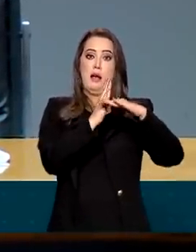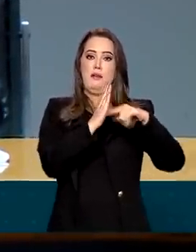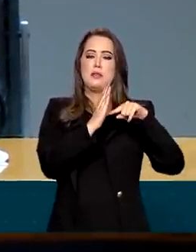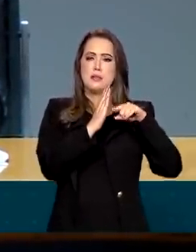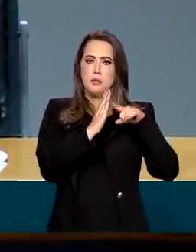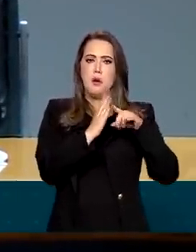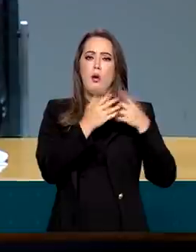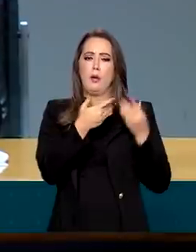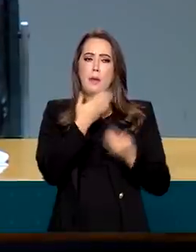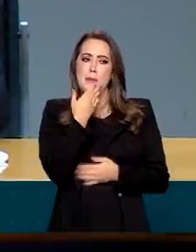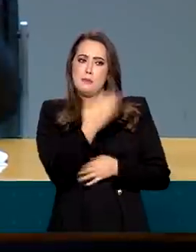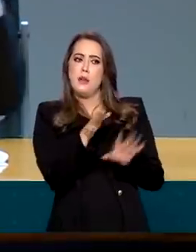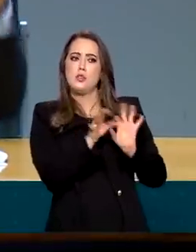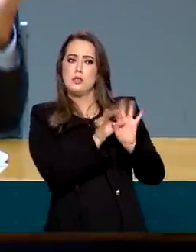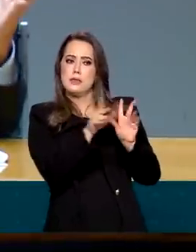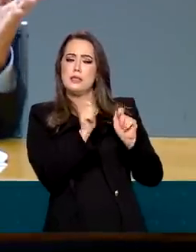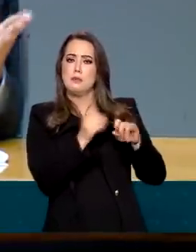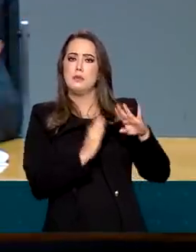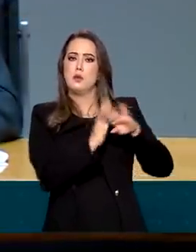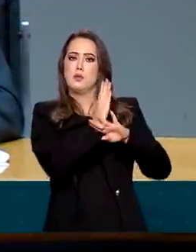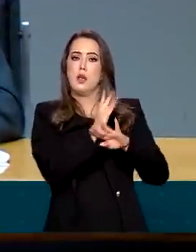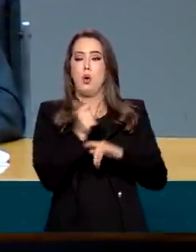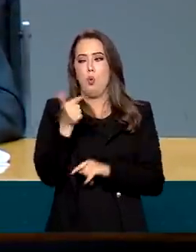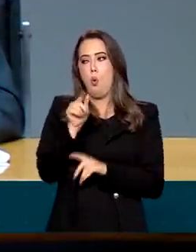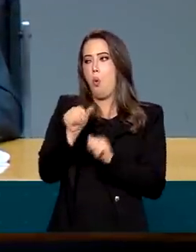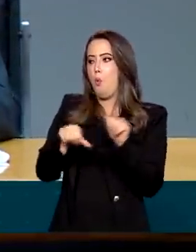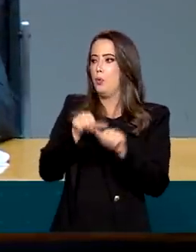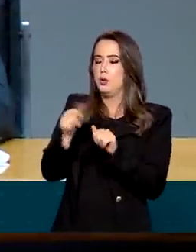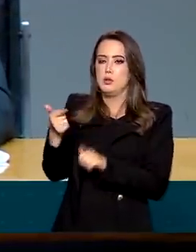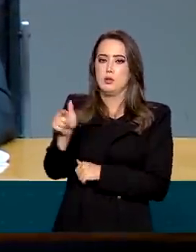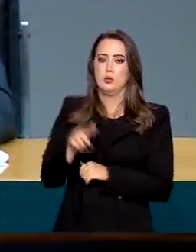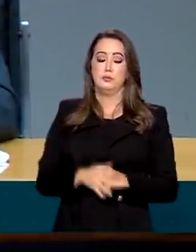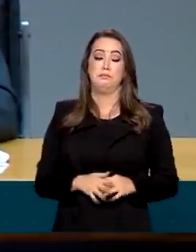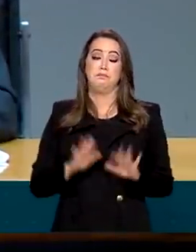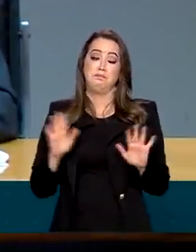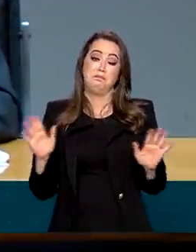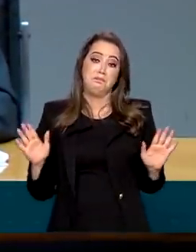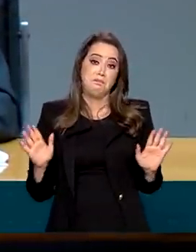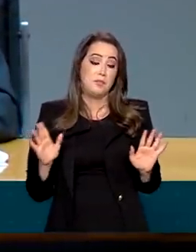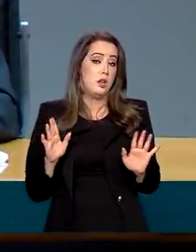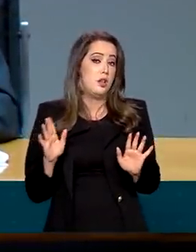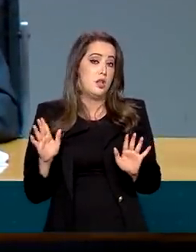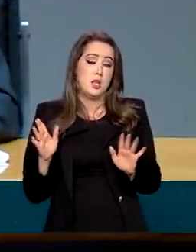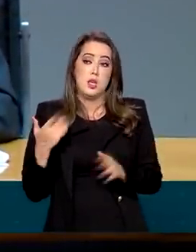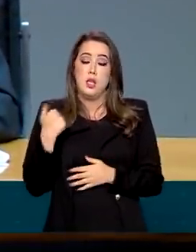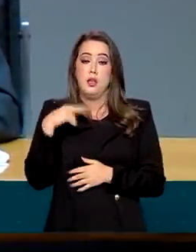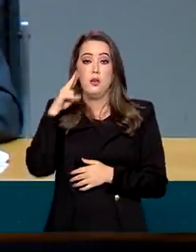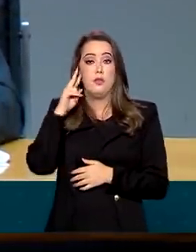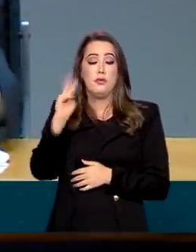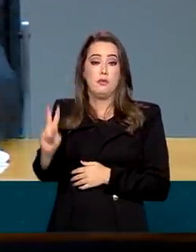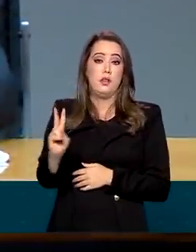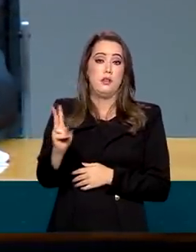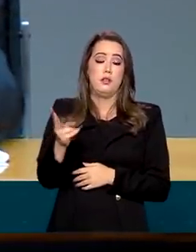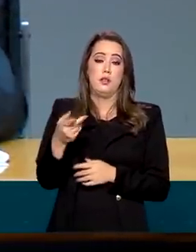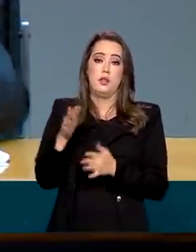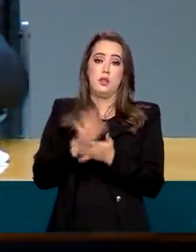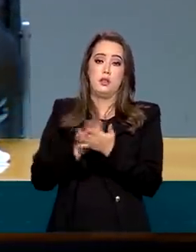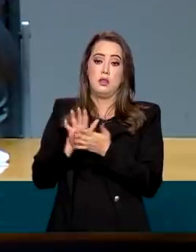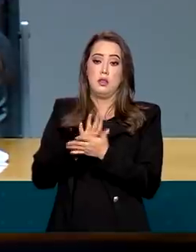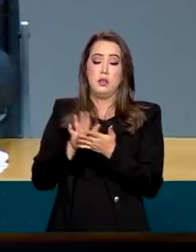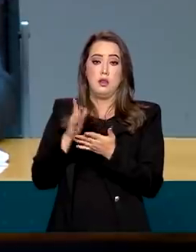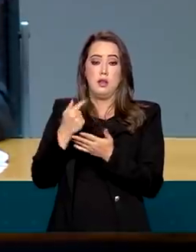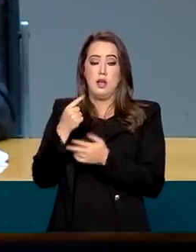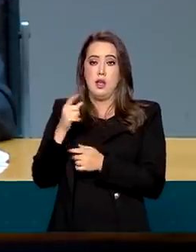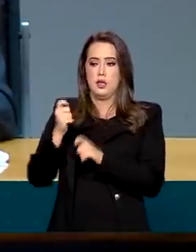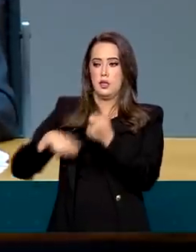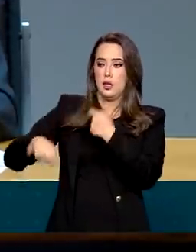ou teremos que fazer alguma outra mudança. Eu ouvi dizer, não veio da economia, justamente dessas interações